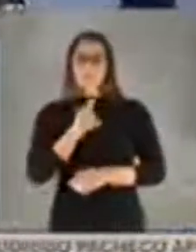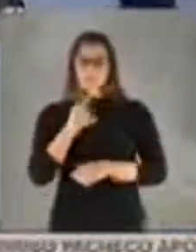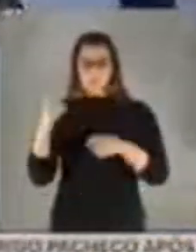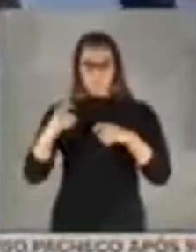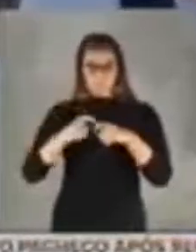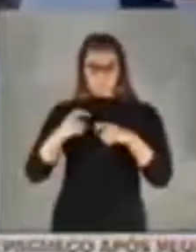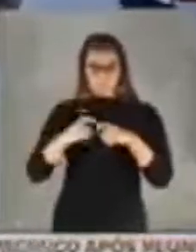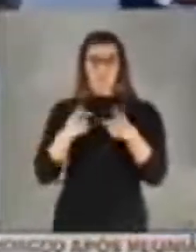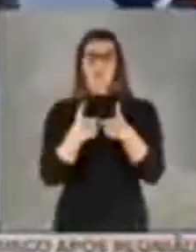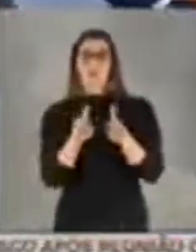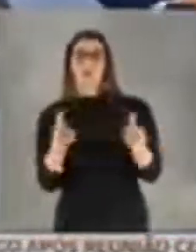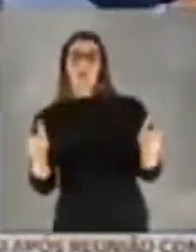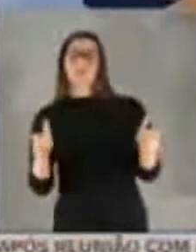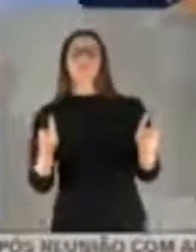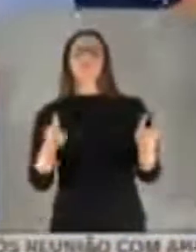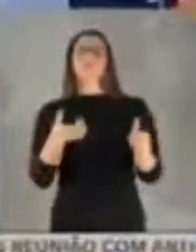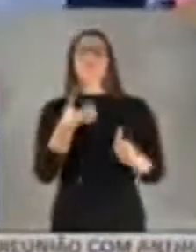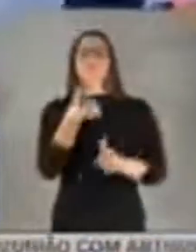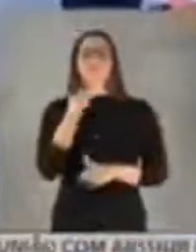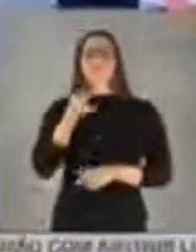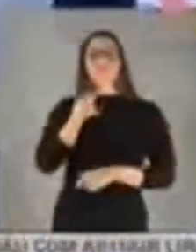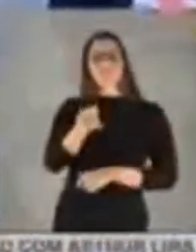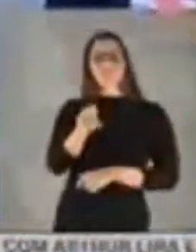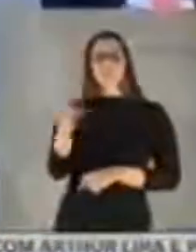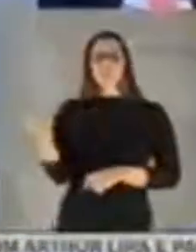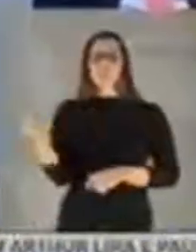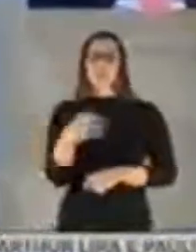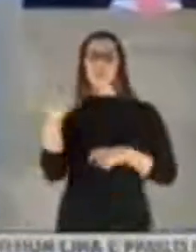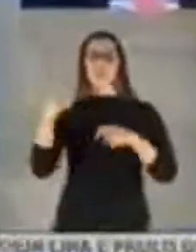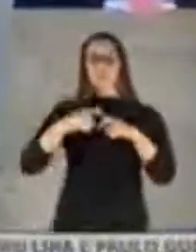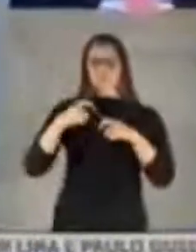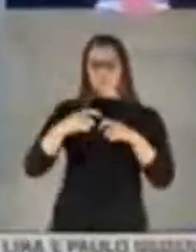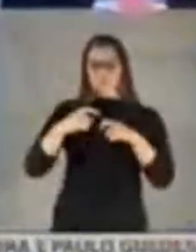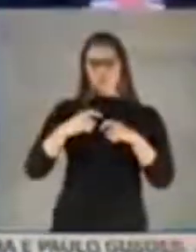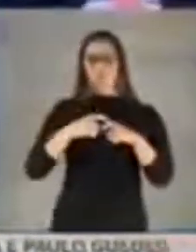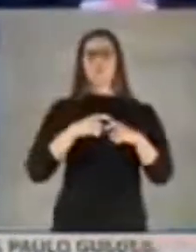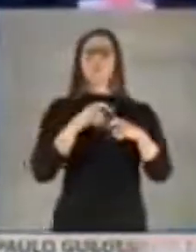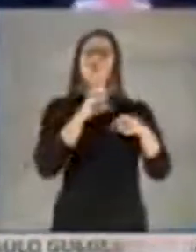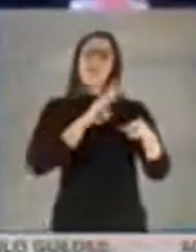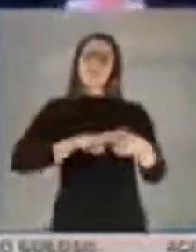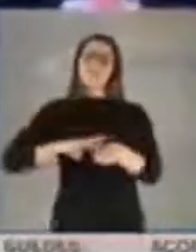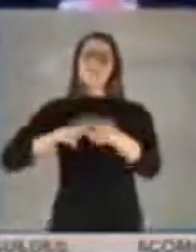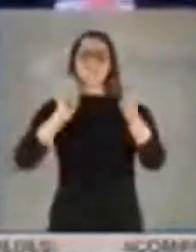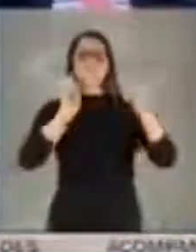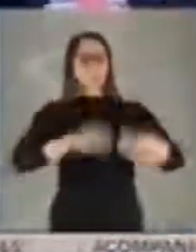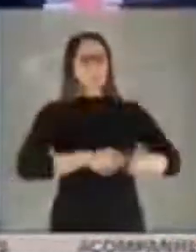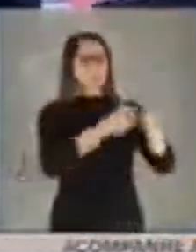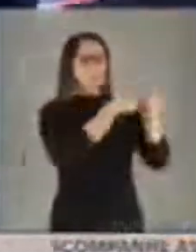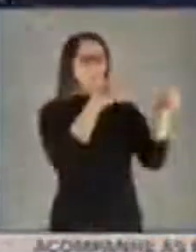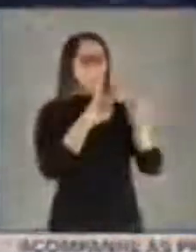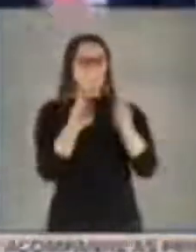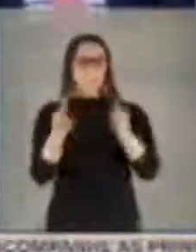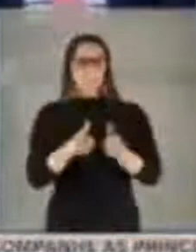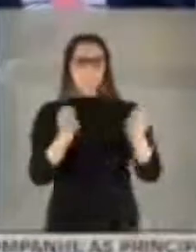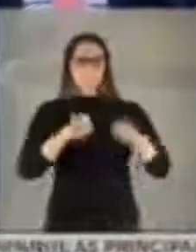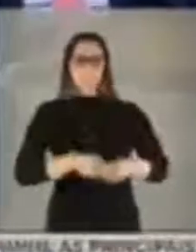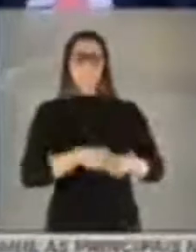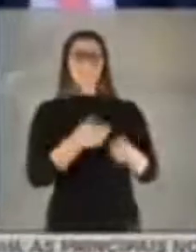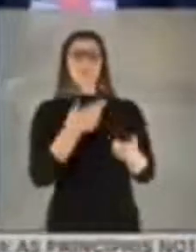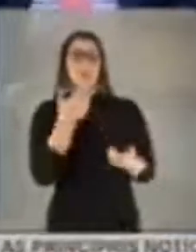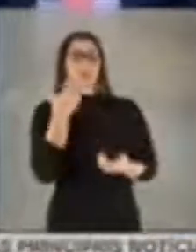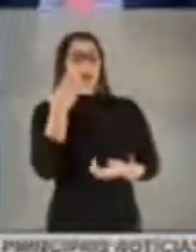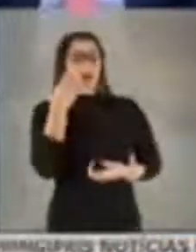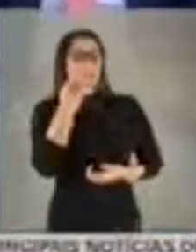foi ampliado em 6 mil o número de médicos para que os municípios pudessem ampliar a capacidade de atendimento na atenção